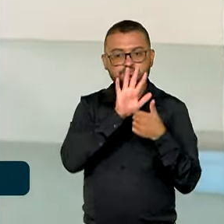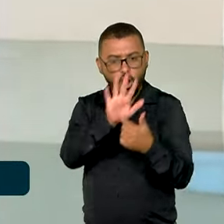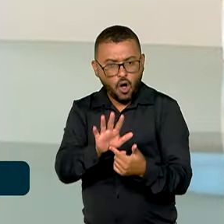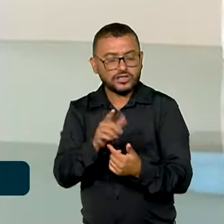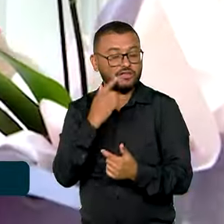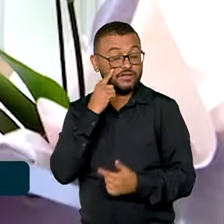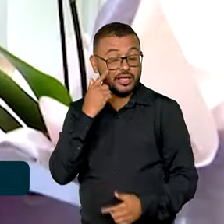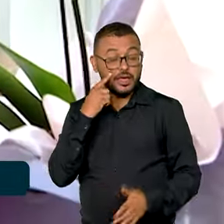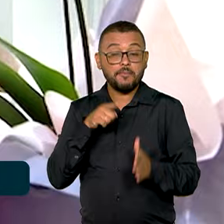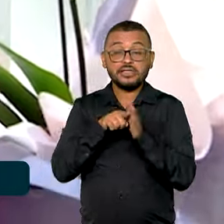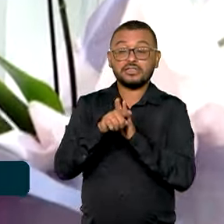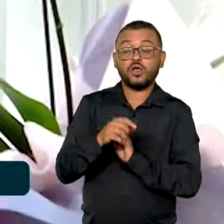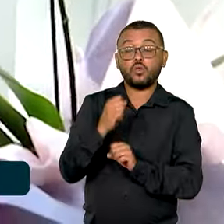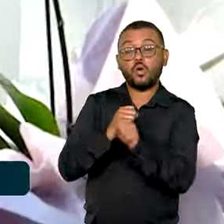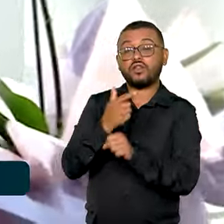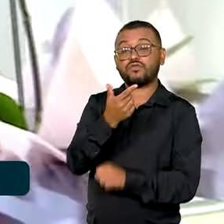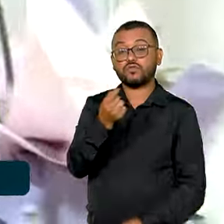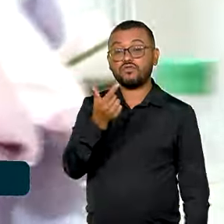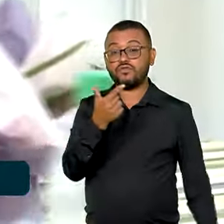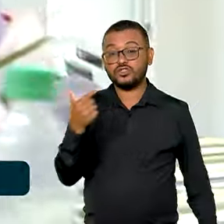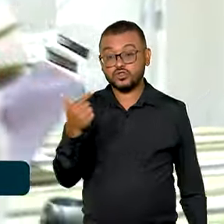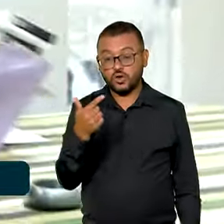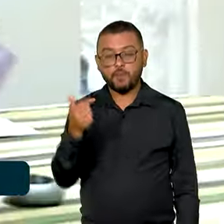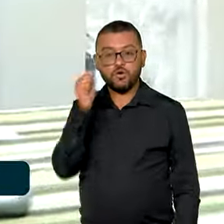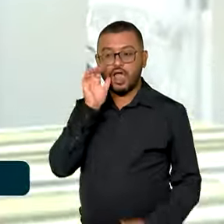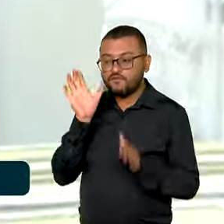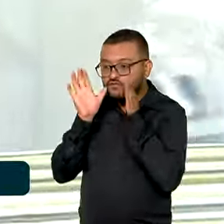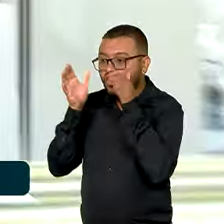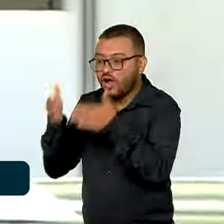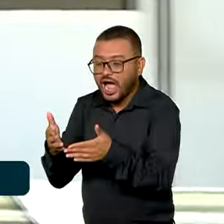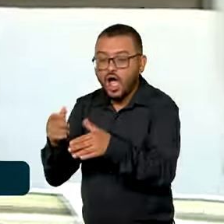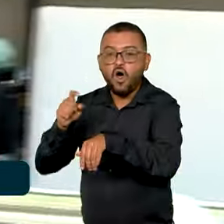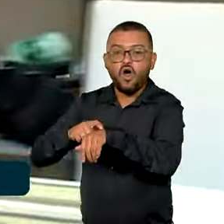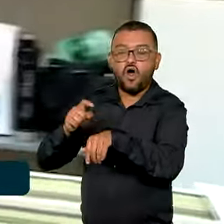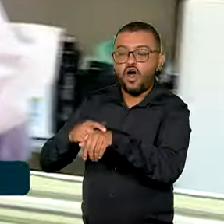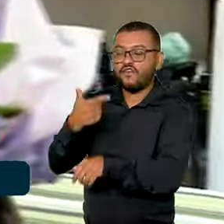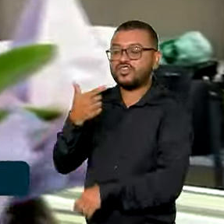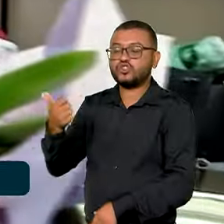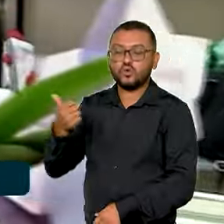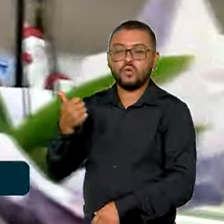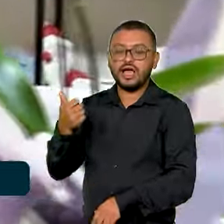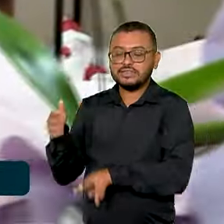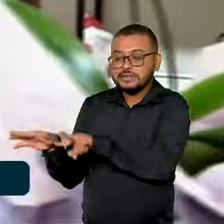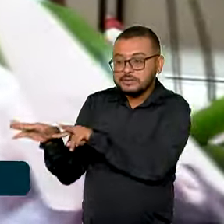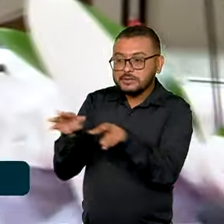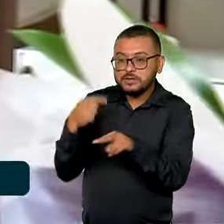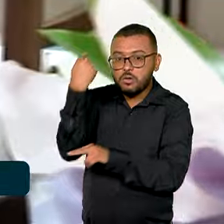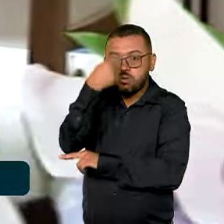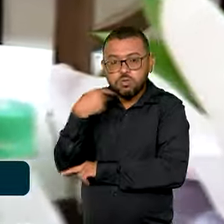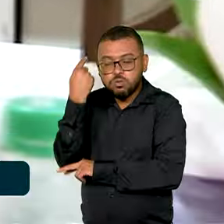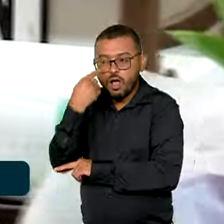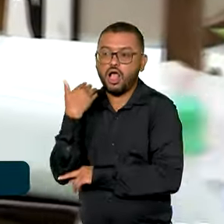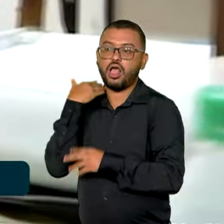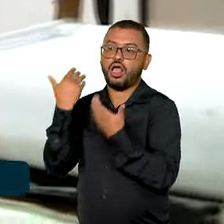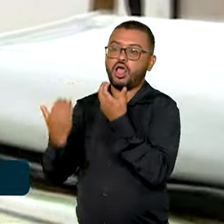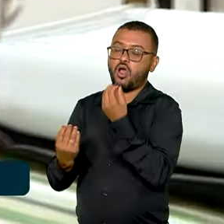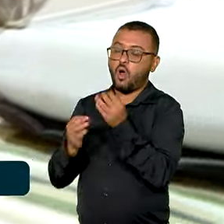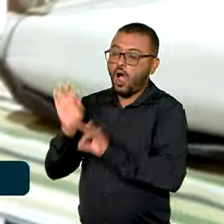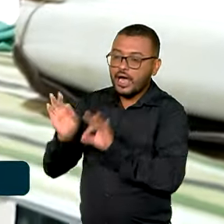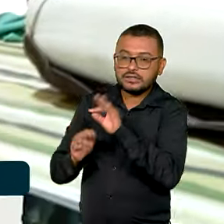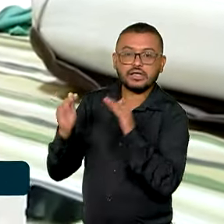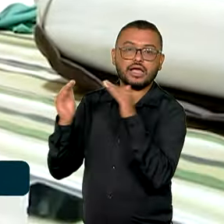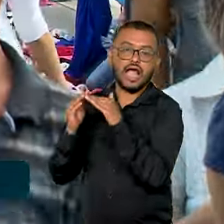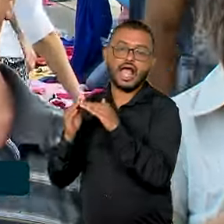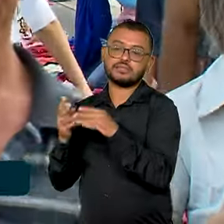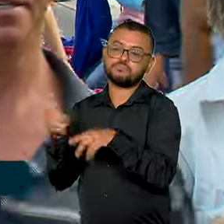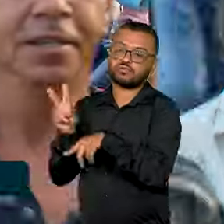2022, enquanto as mulheres dedicaram, em média, 21 horas semanais aos afazeres domésticos ou cuidando de outras